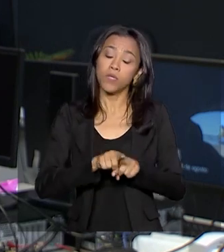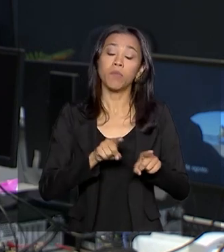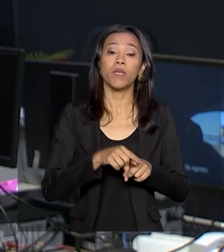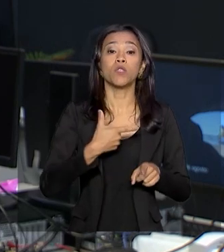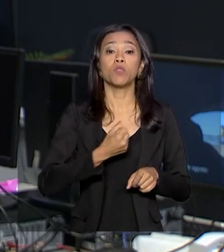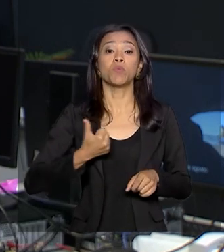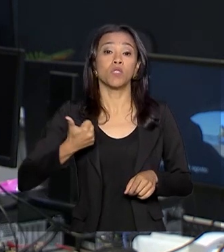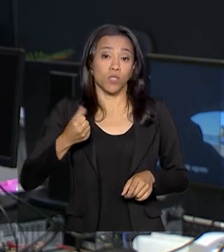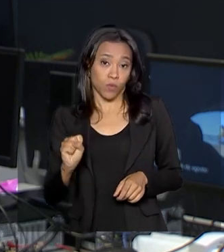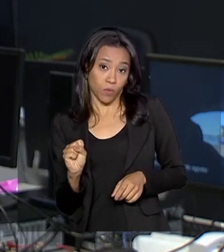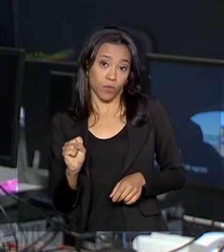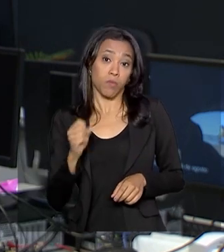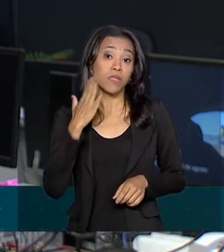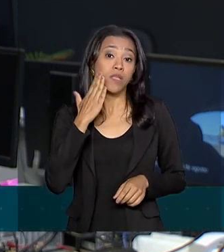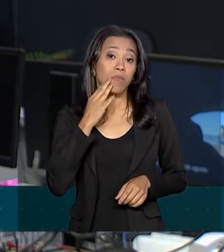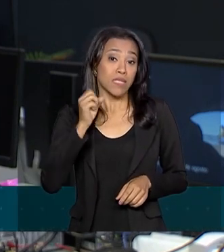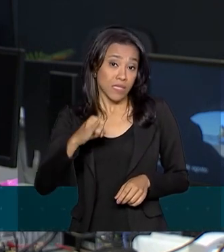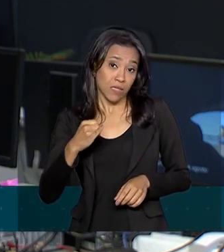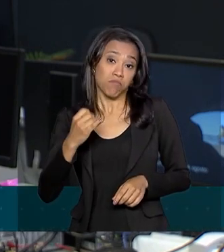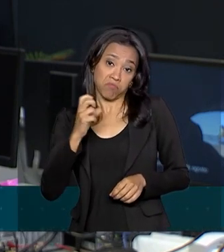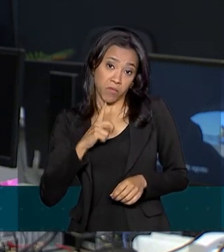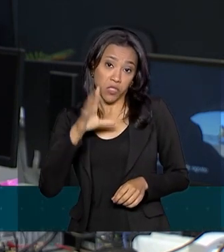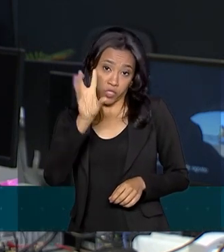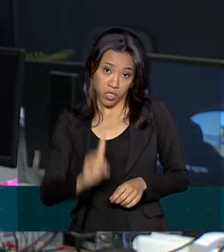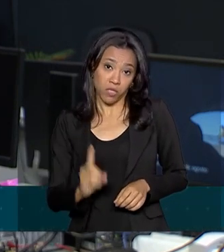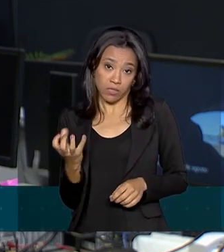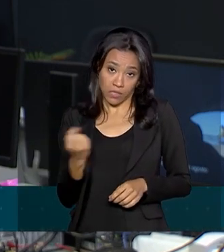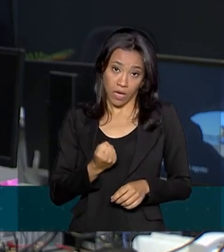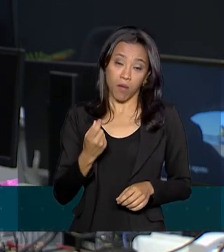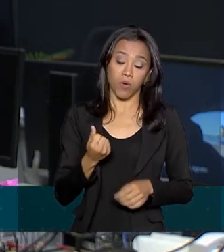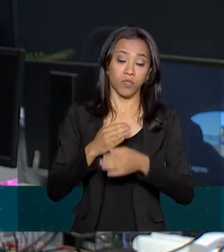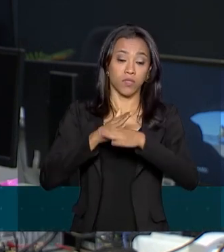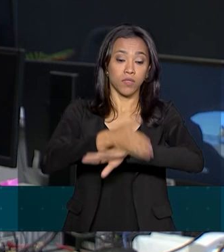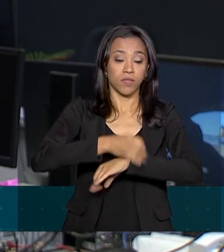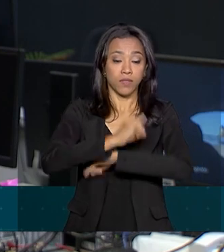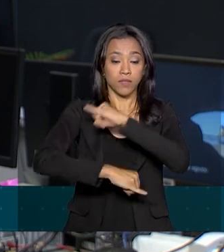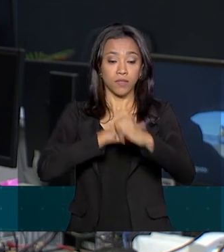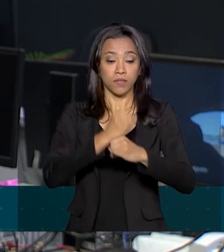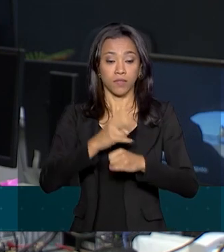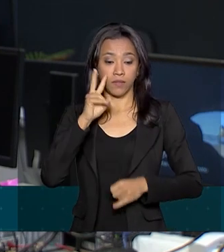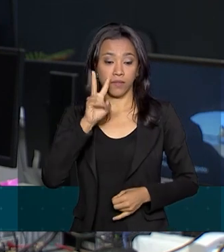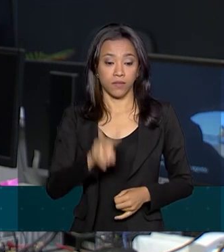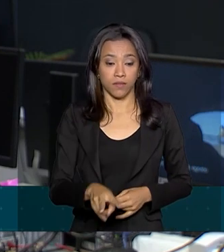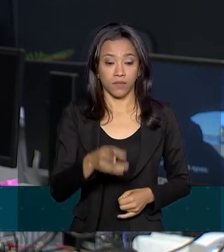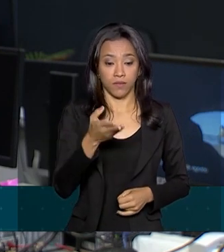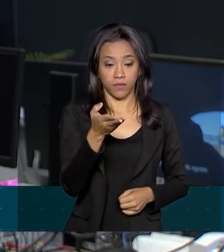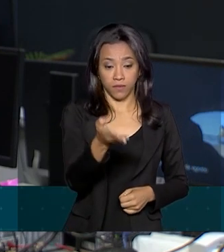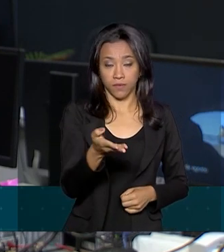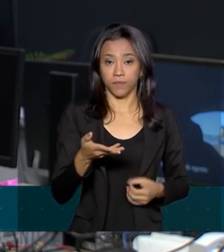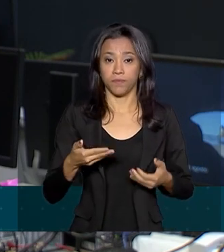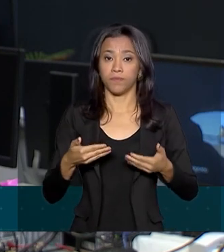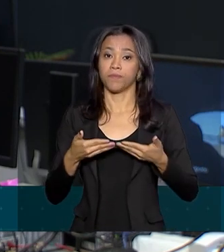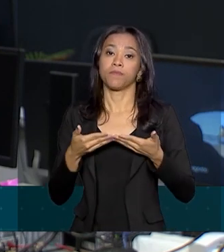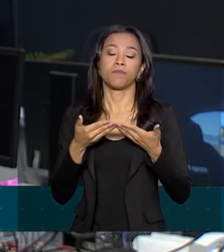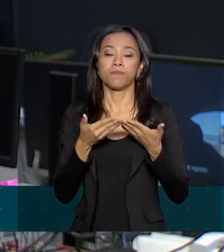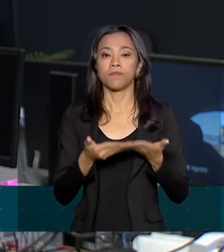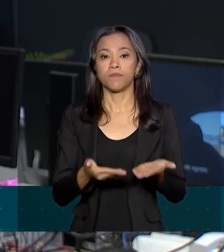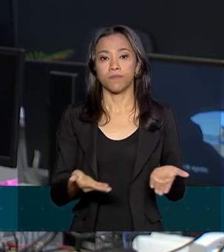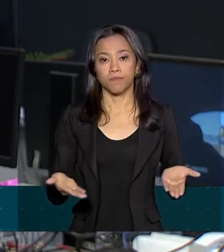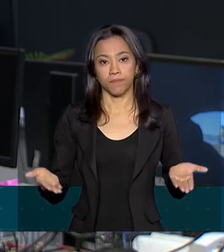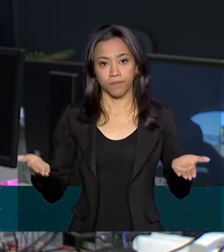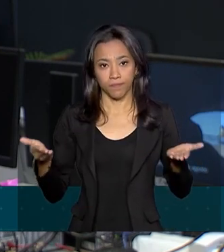se teve a declaração liberada, o contribuinte pode acessar o site da Receita na internet, no endereço idg.receita